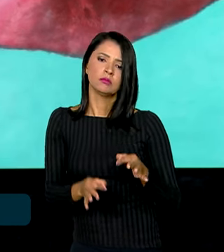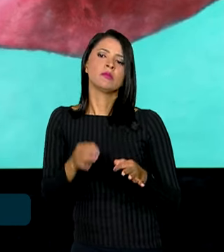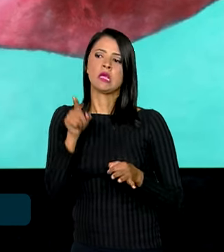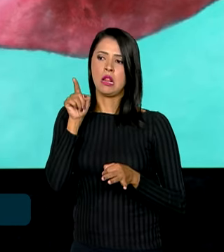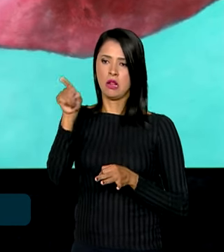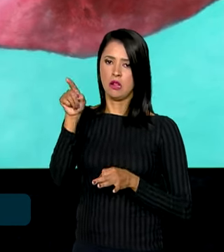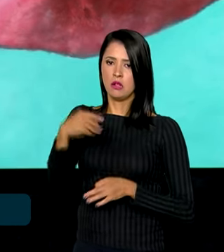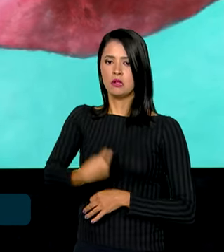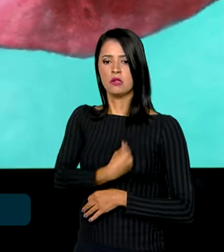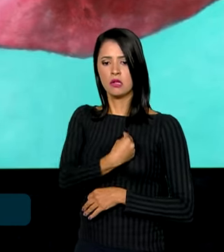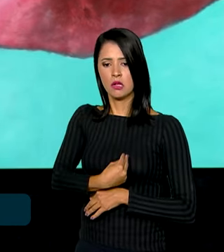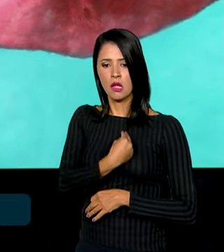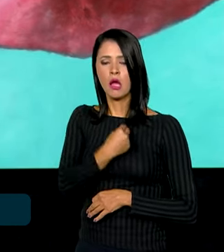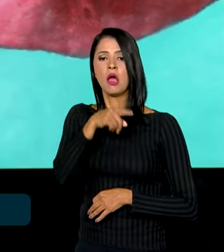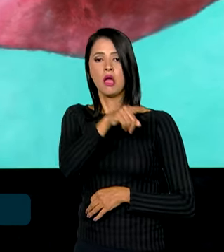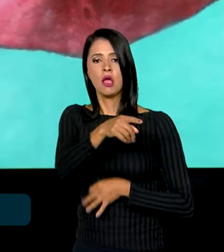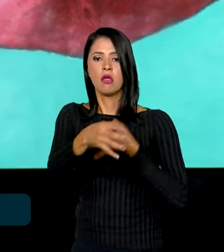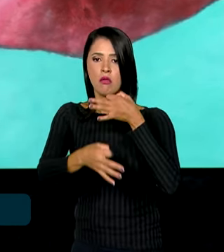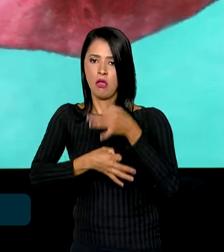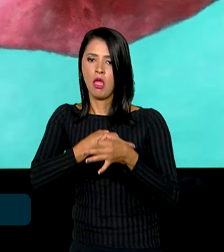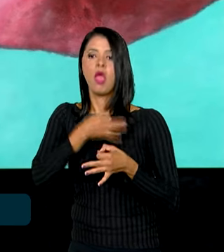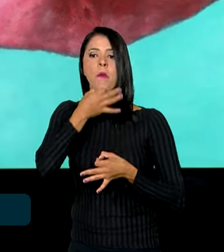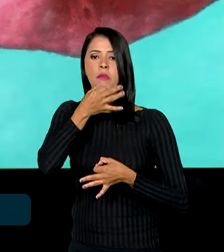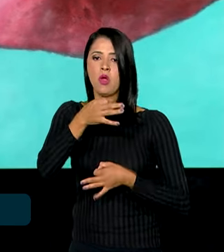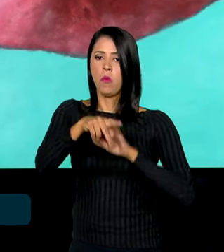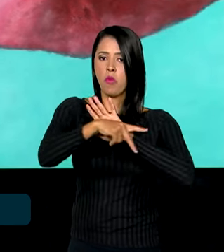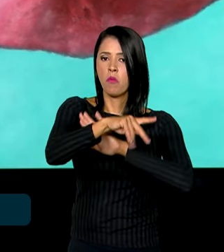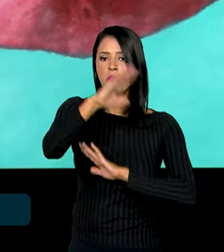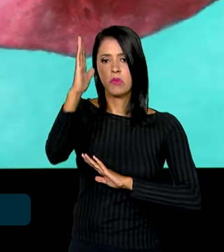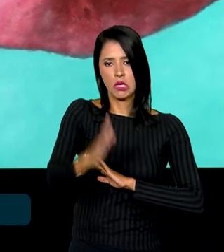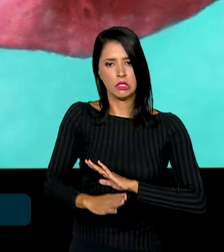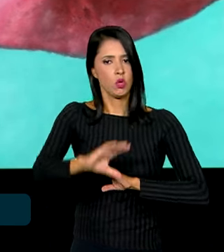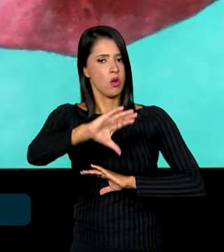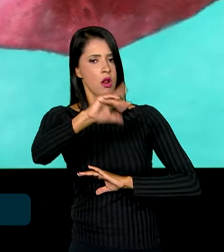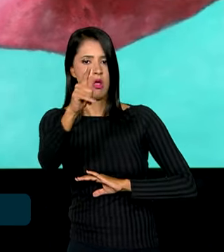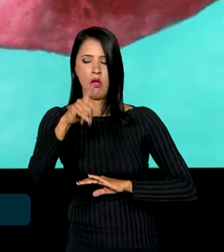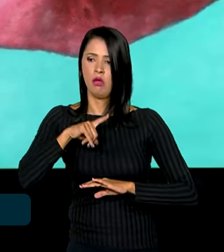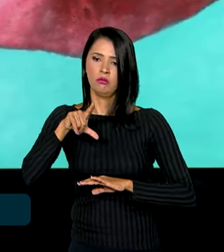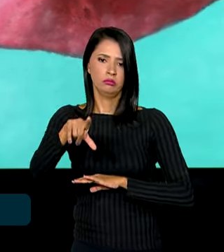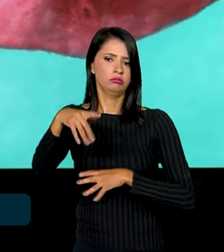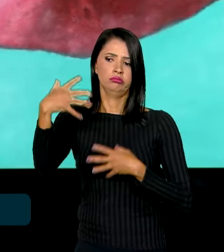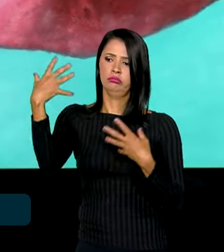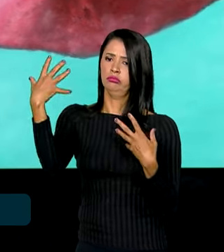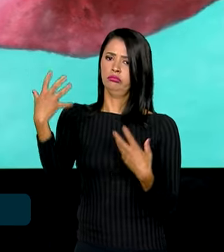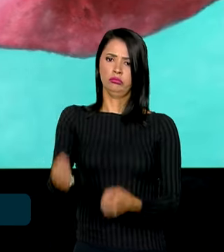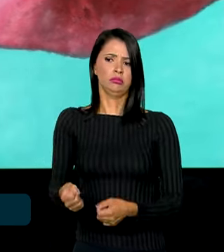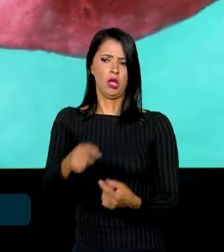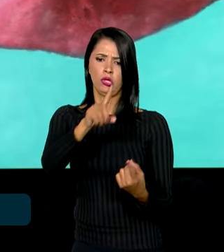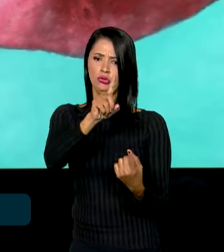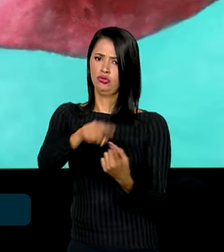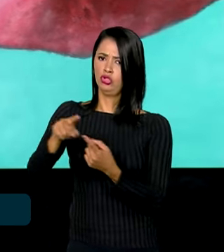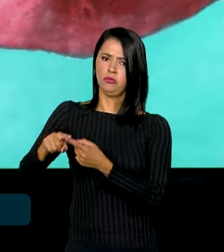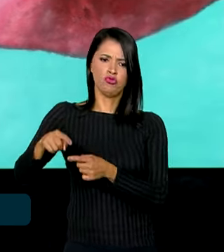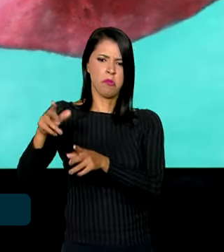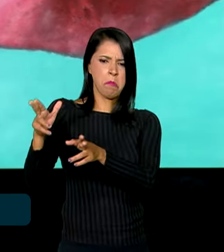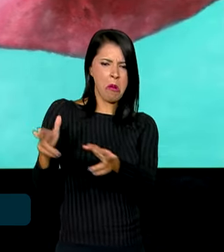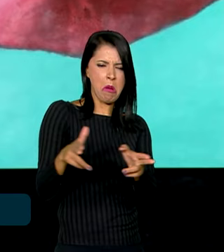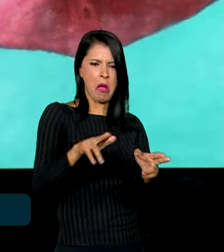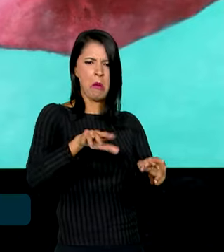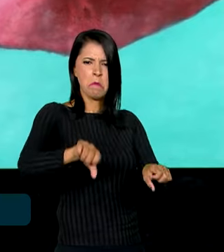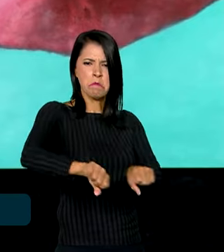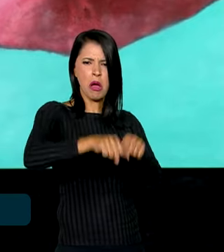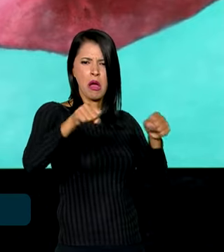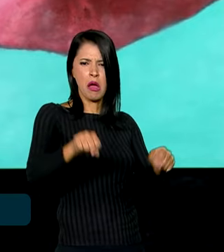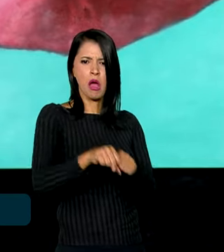lá. E a posição do Brasil está clara em condenar qualquer tipo de genocídio contra